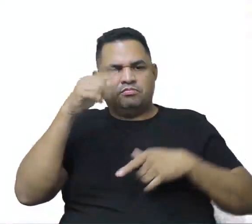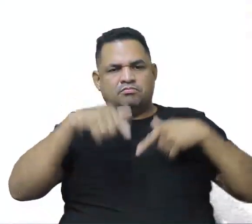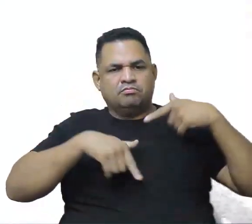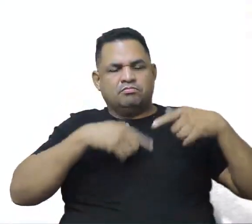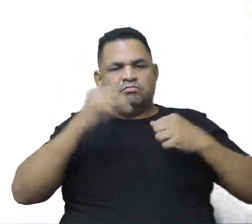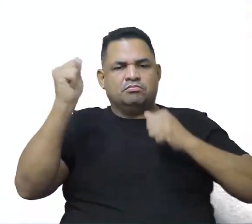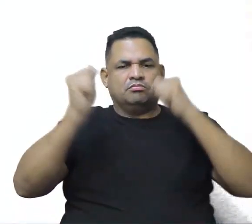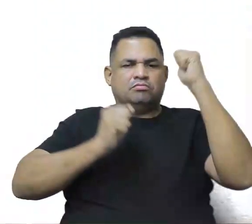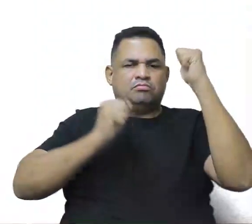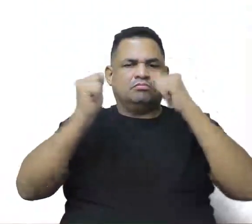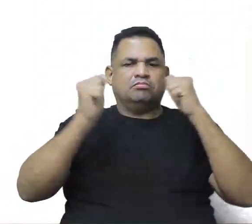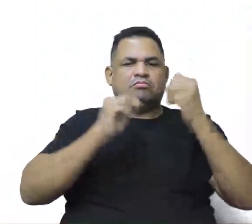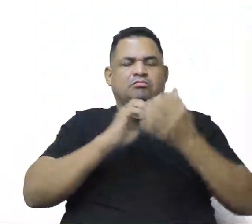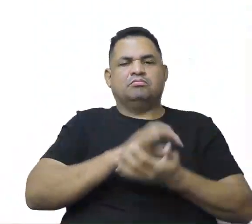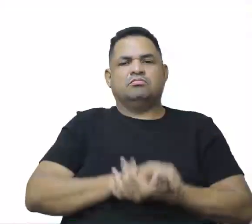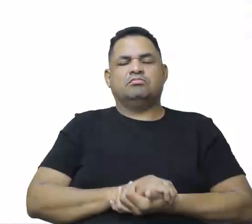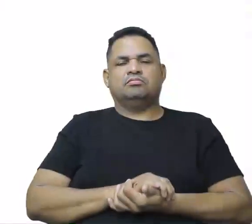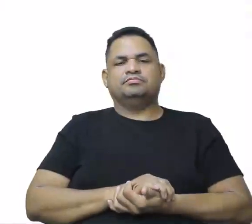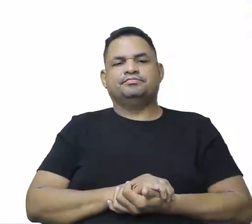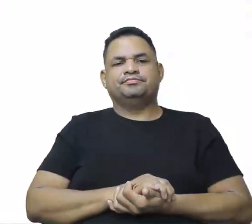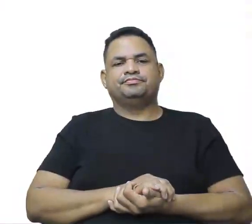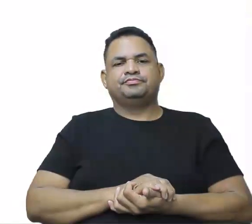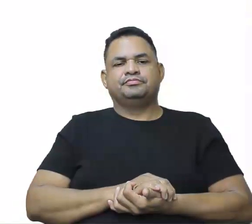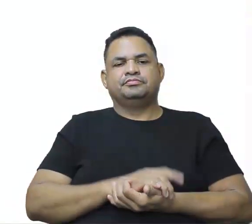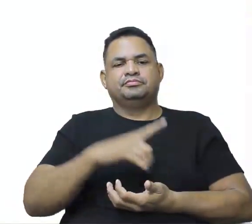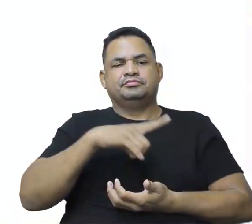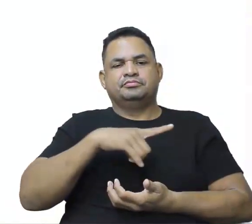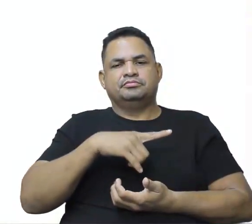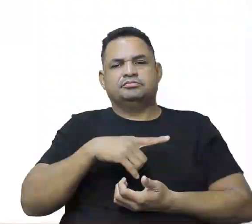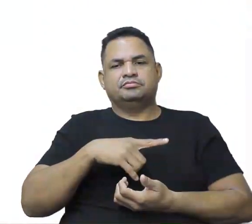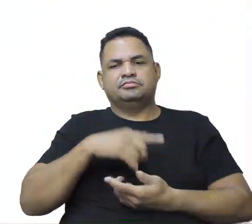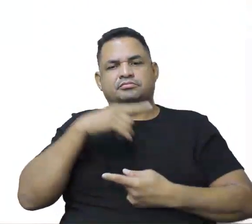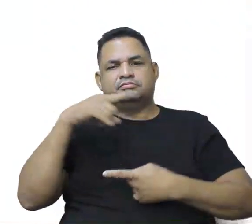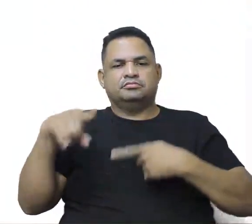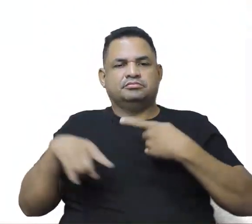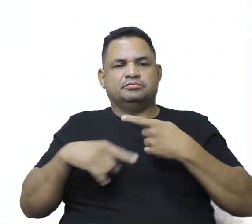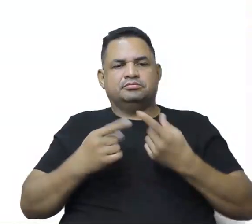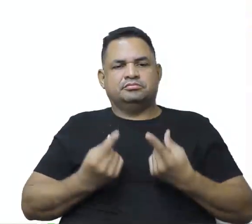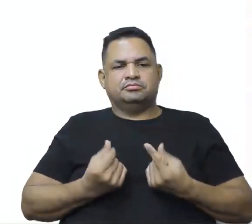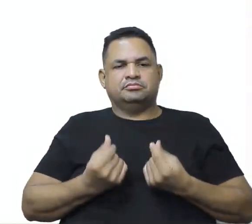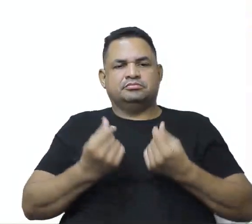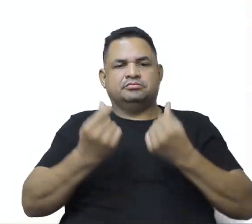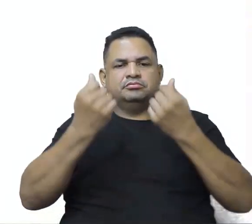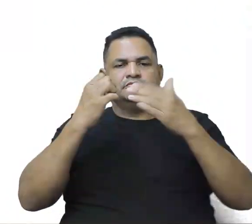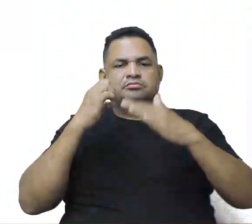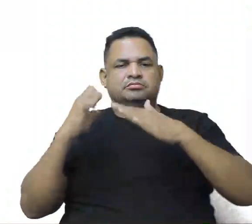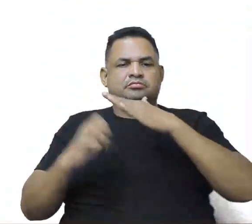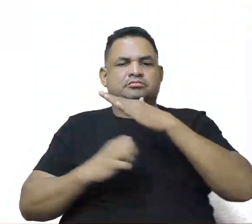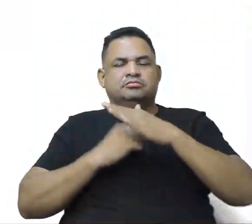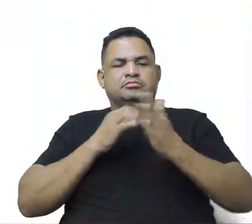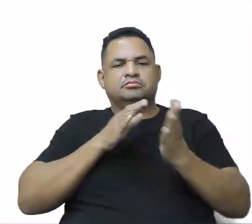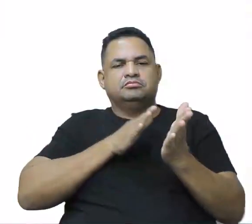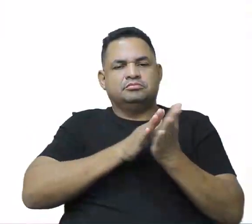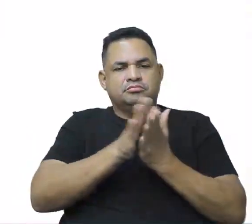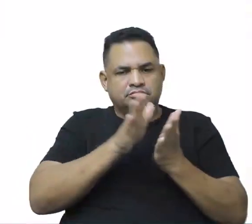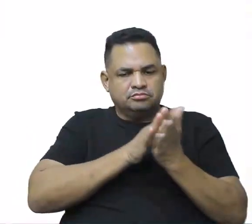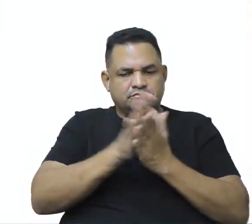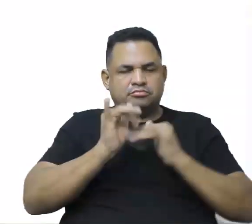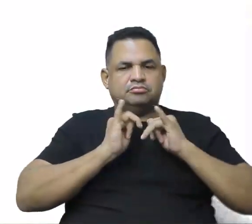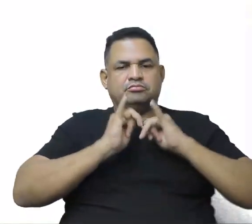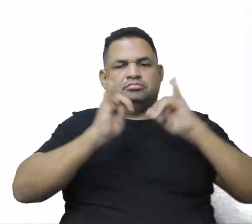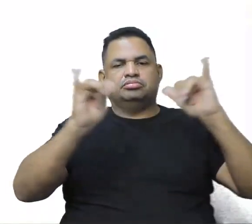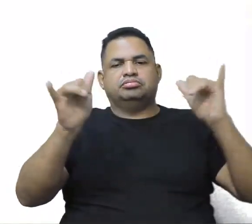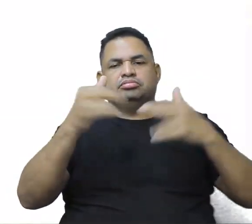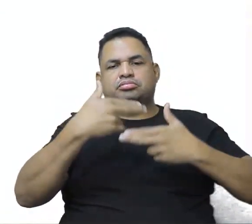produzida industrialmente e tem por objetivo a lucratividade das corporações de